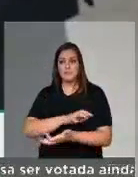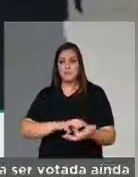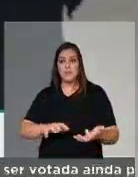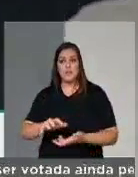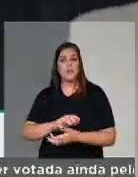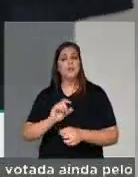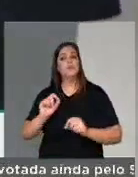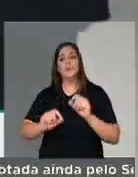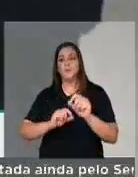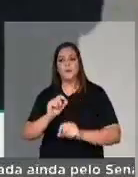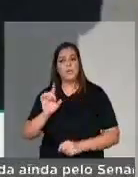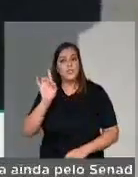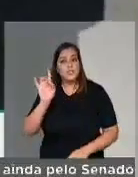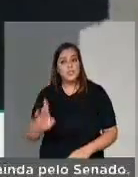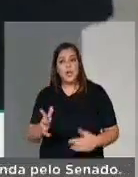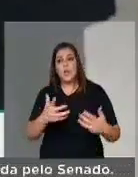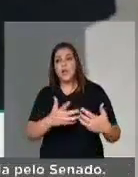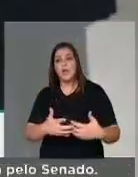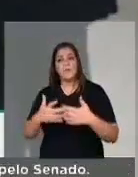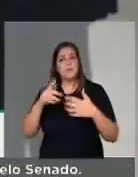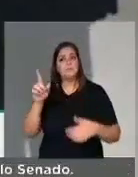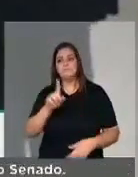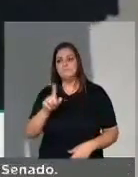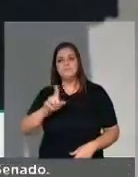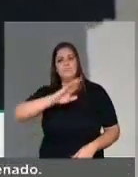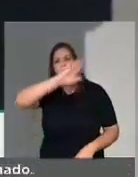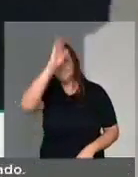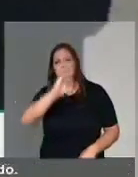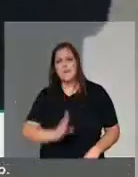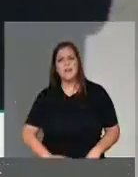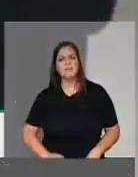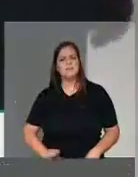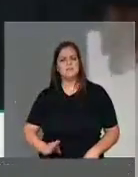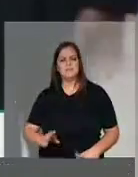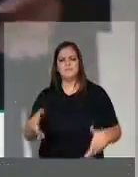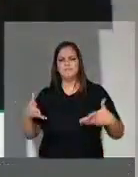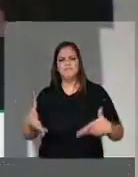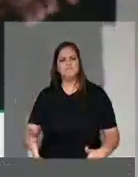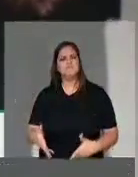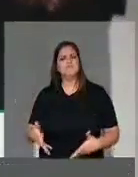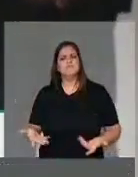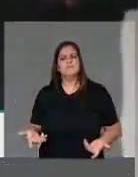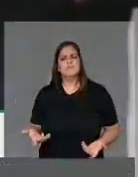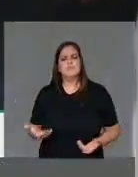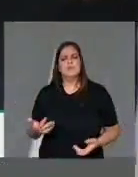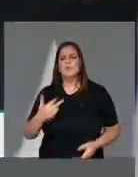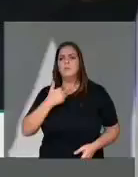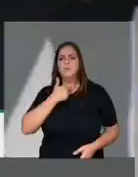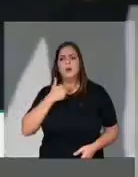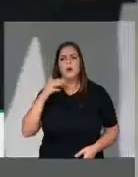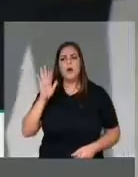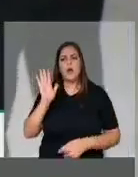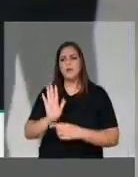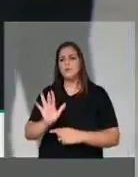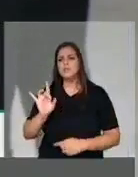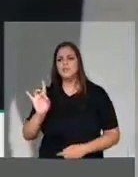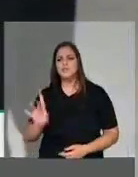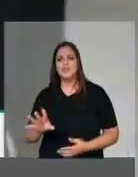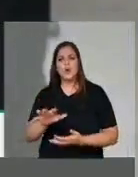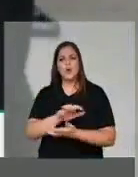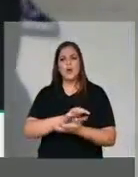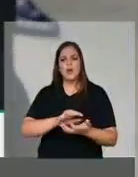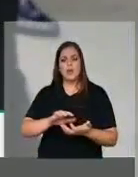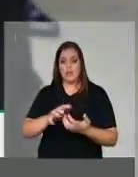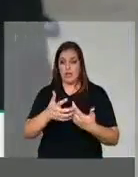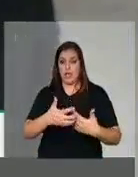que não é mais dos caminhoneiros, é dos brasileiros. Portanto, a solução não pode ser apenas para os caminhoneiros, tem que